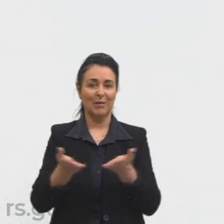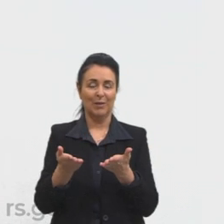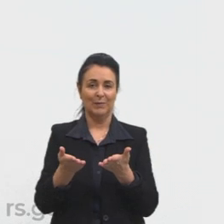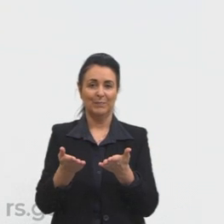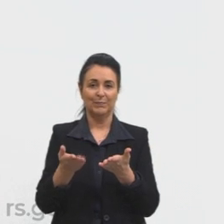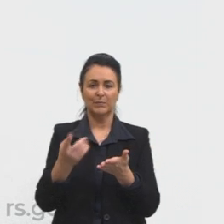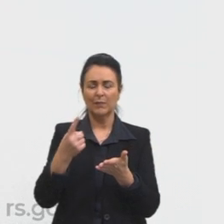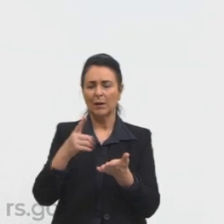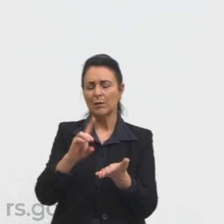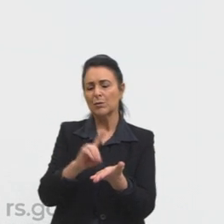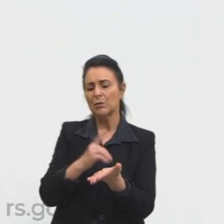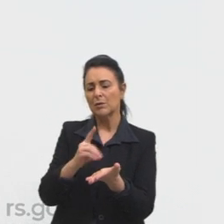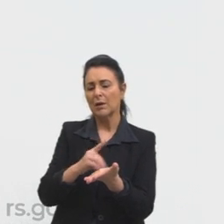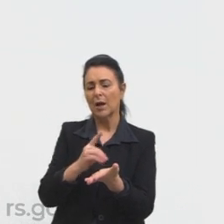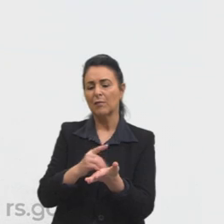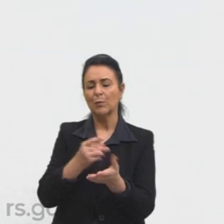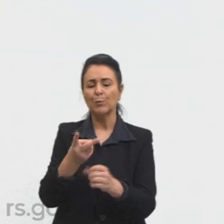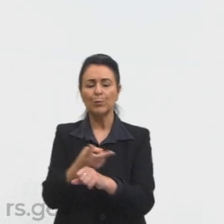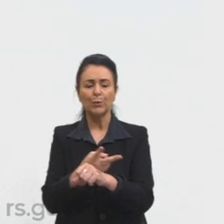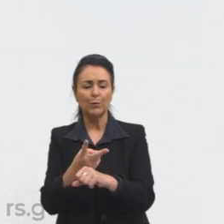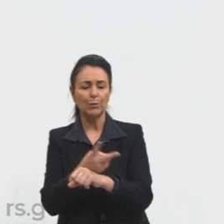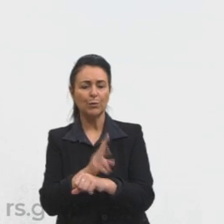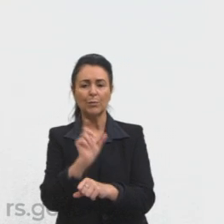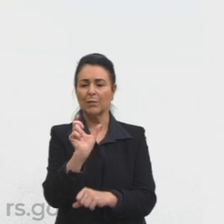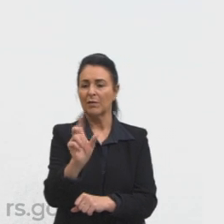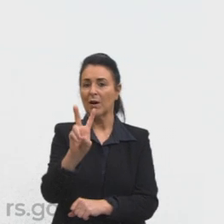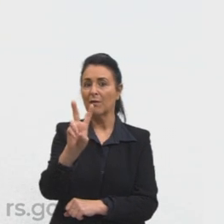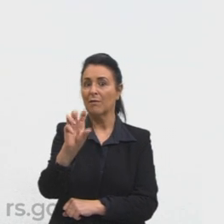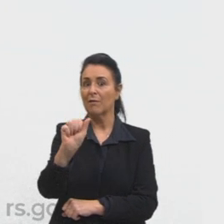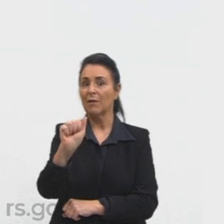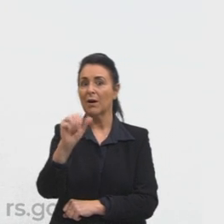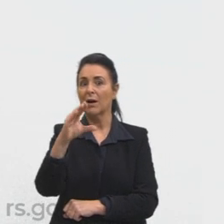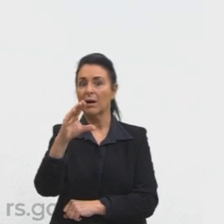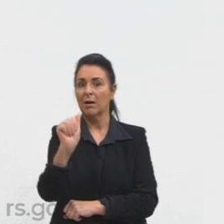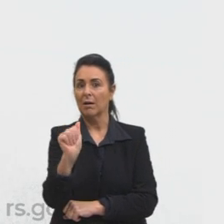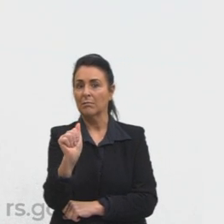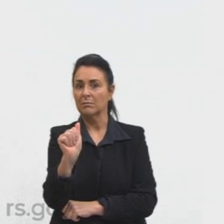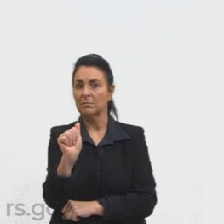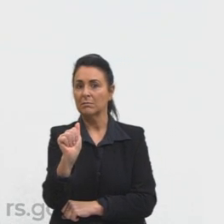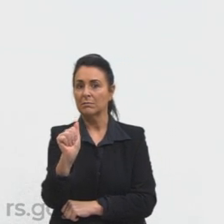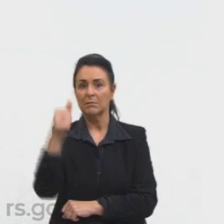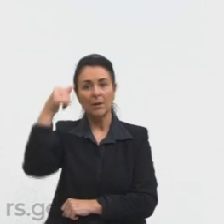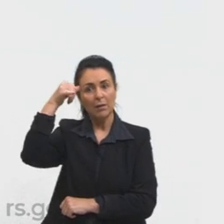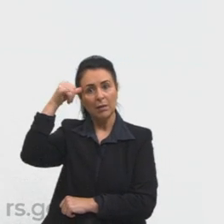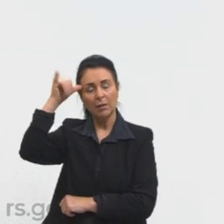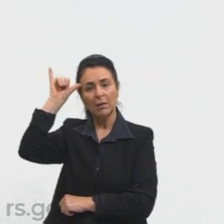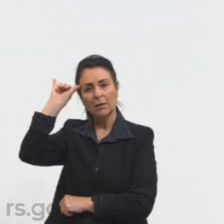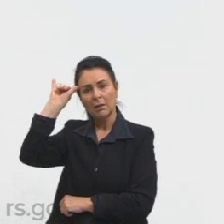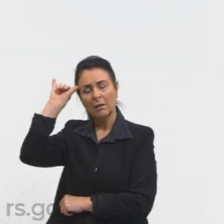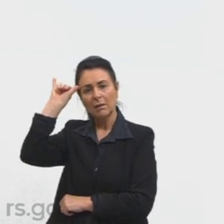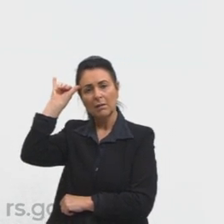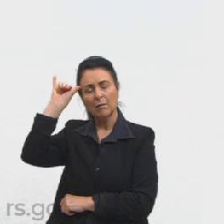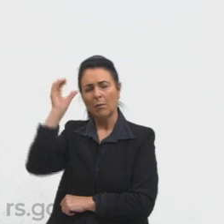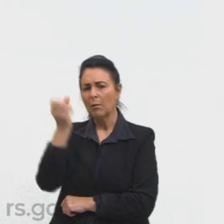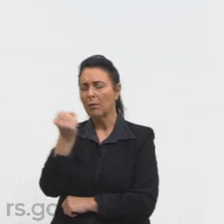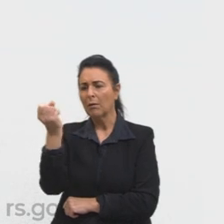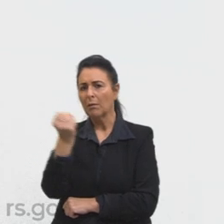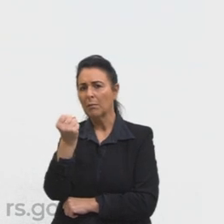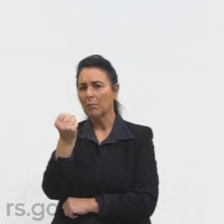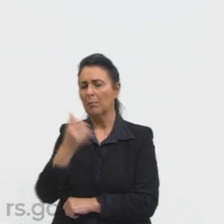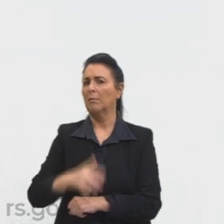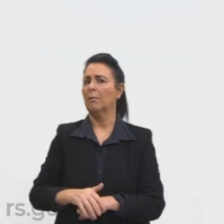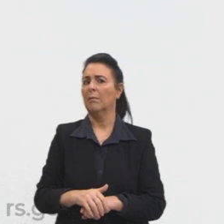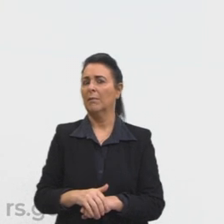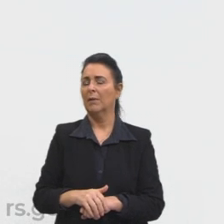forem no dicionário e procurarem a palavra vaca quero lembrá-los que eu já falei do uso desse dicionário online que na minha